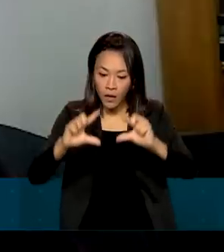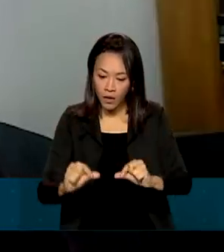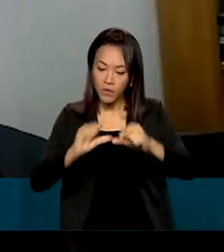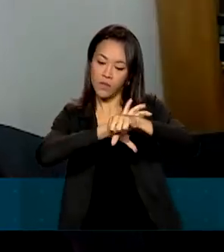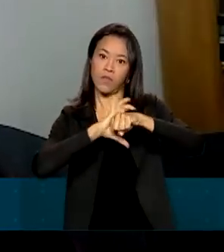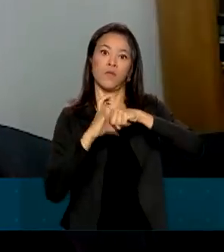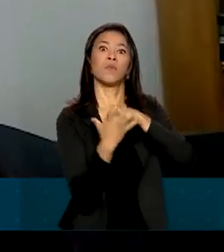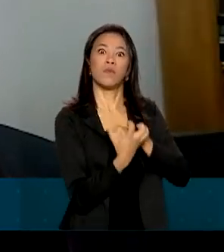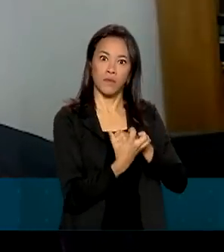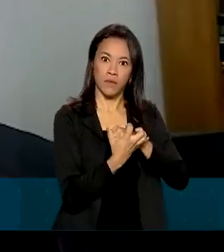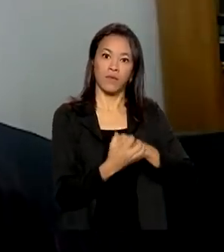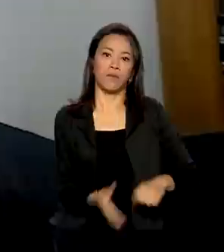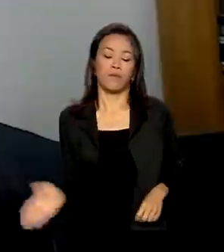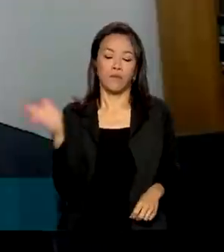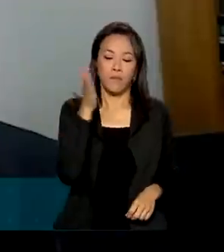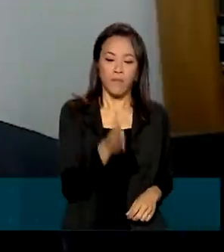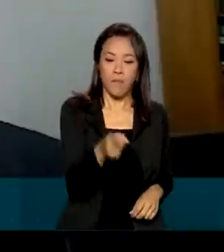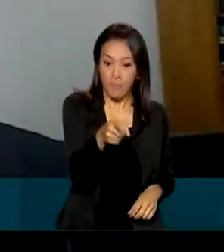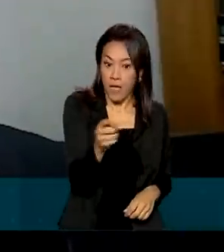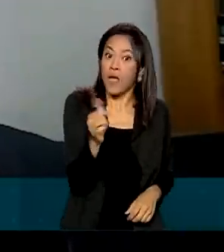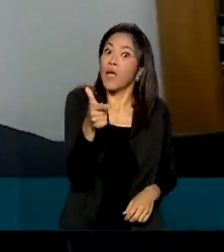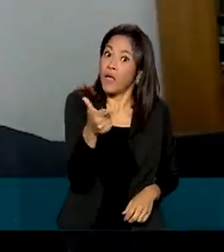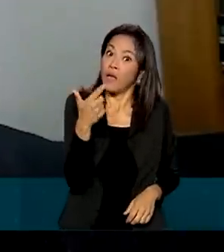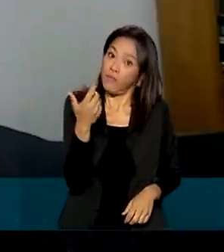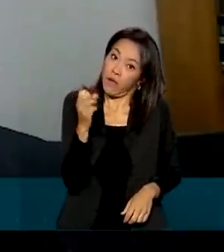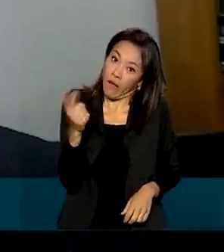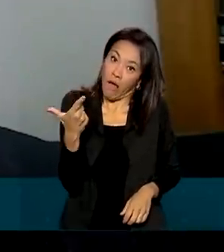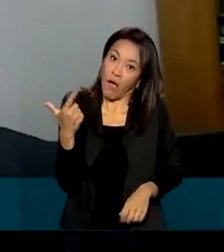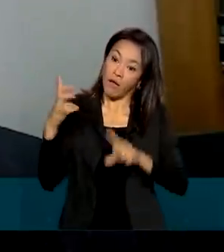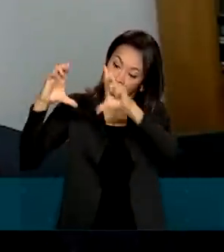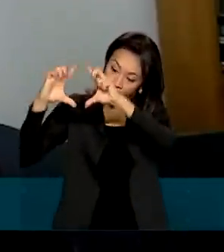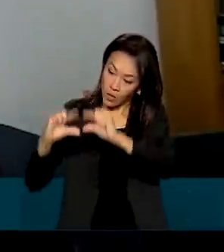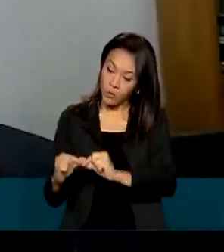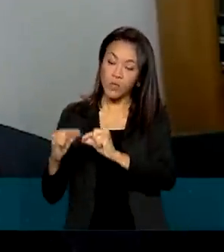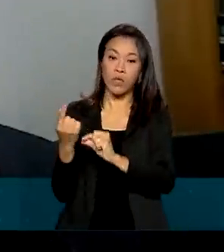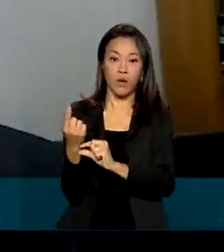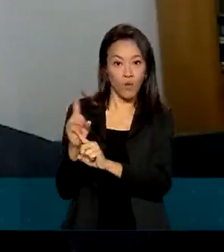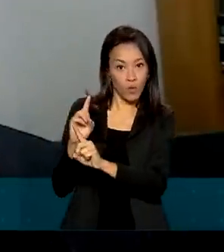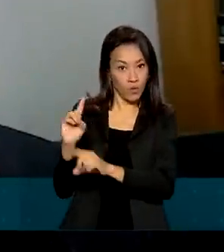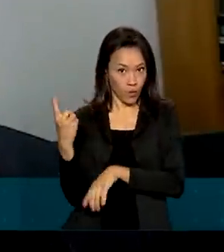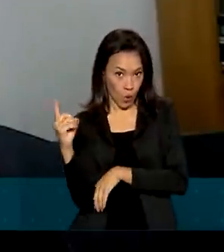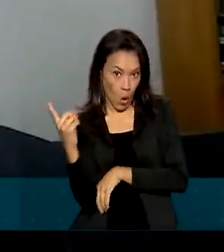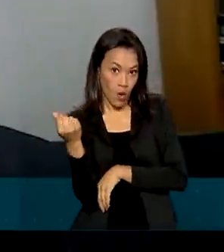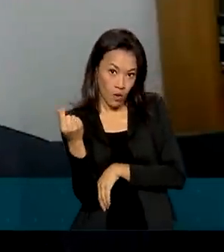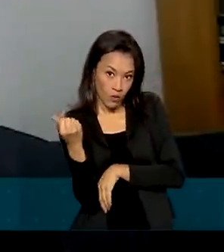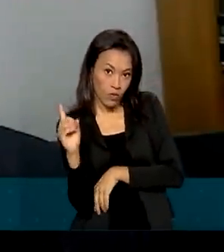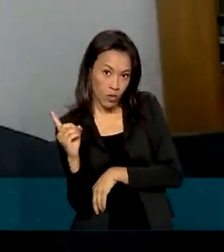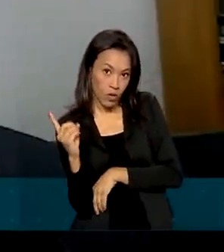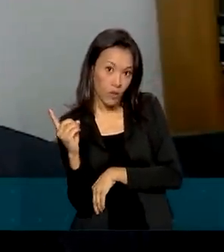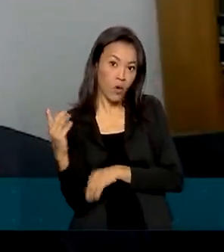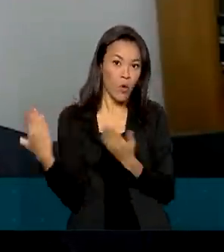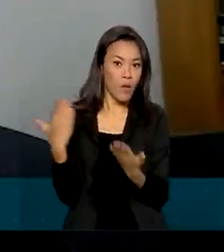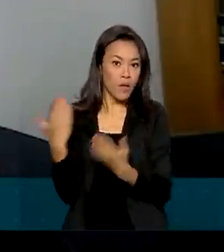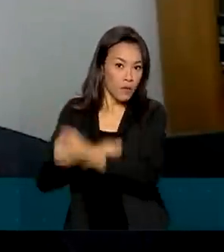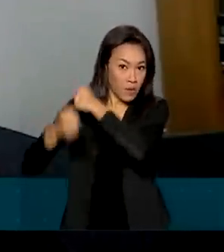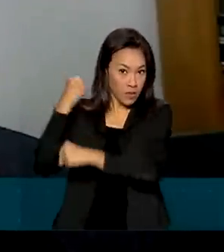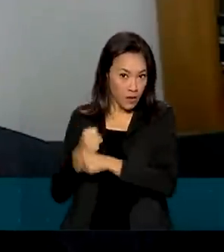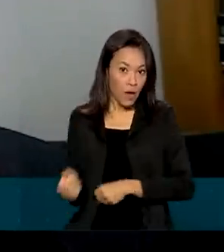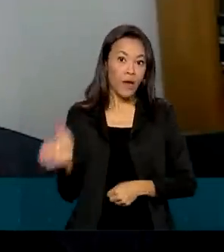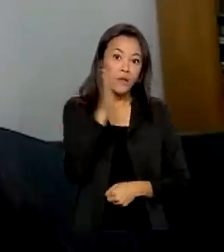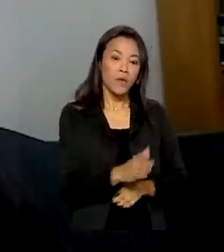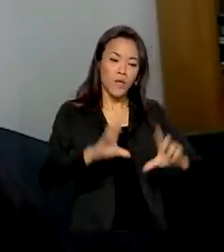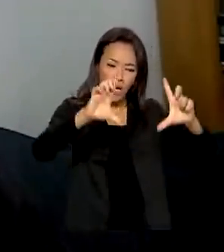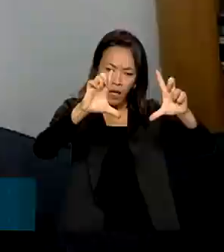Isso, claro, se deve à queda do dólar de um lado, em relação ao ano passado, e o abrandamento da